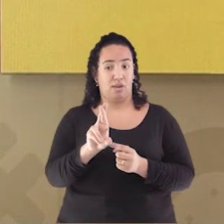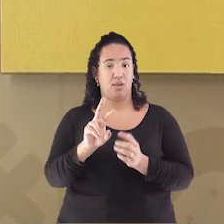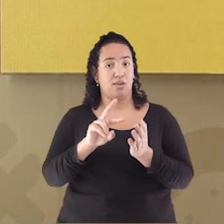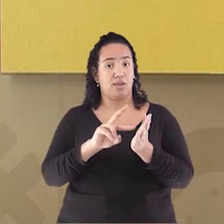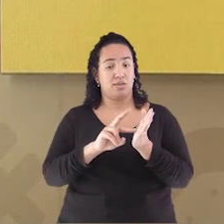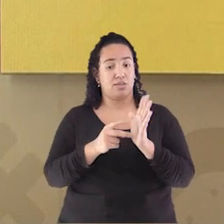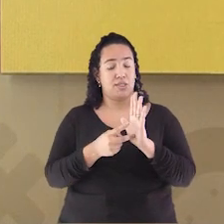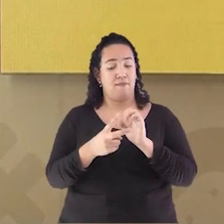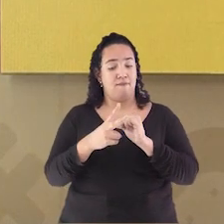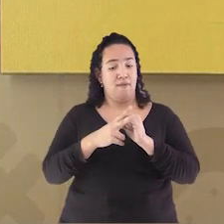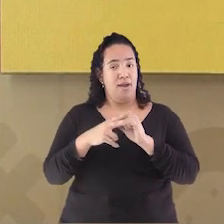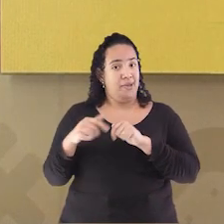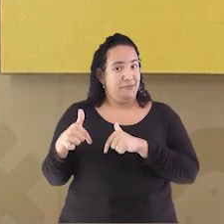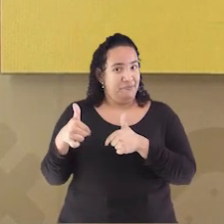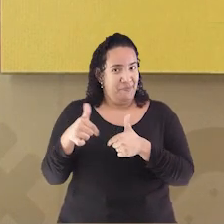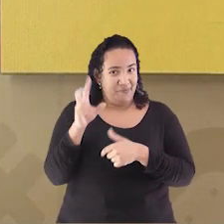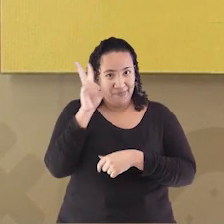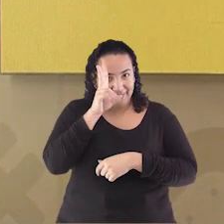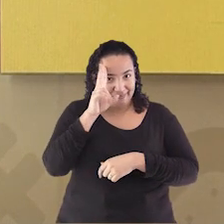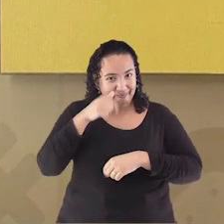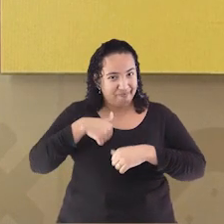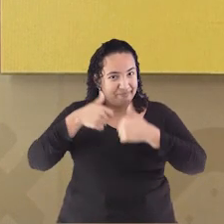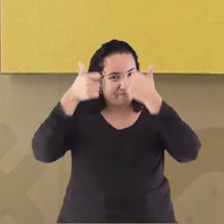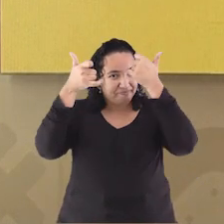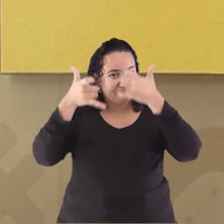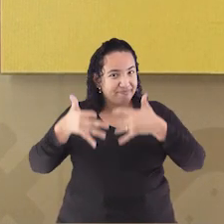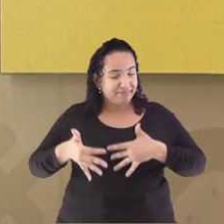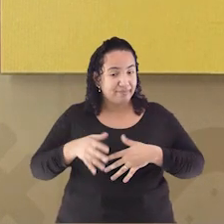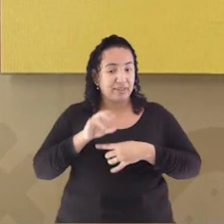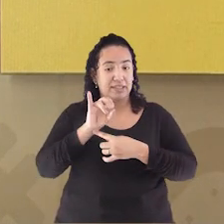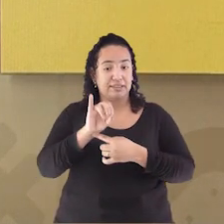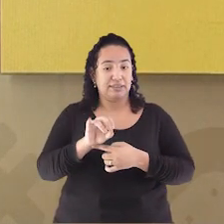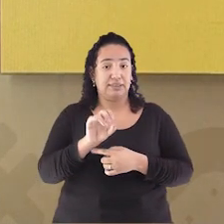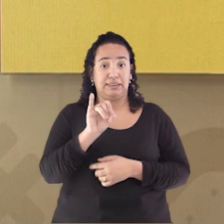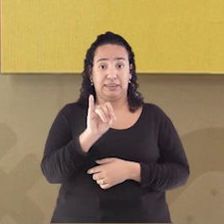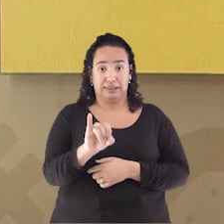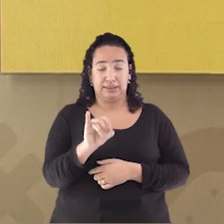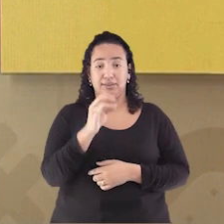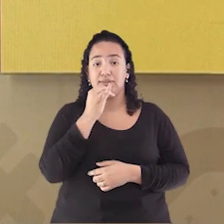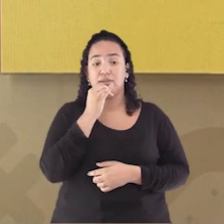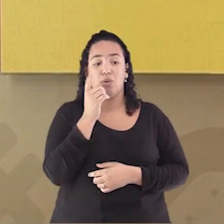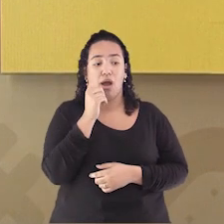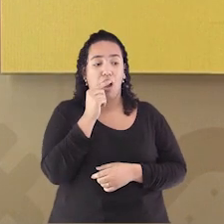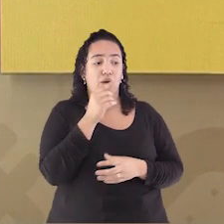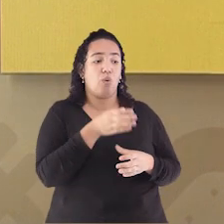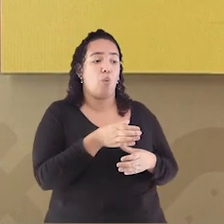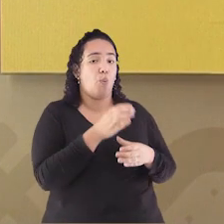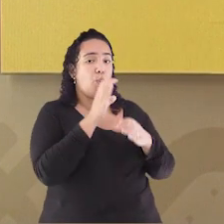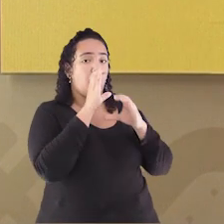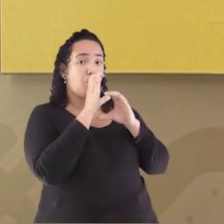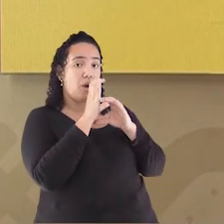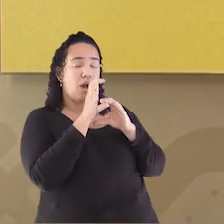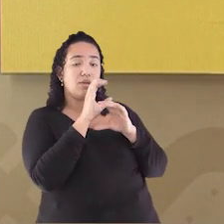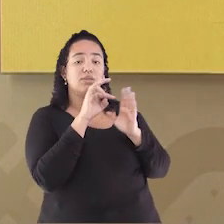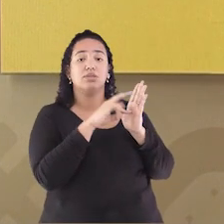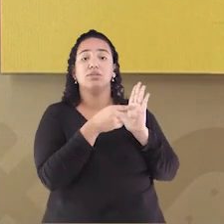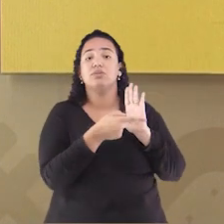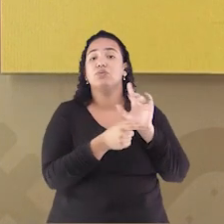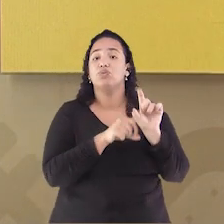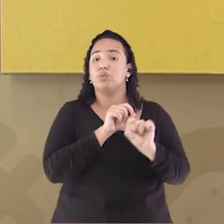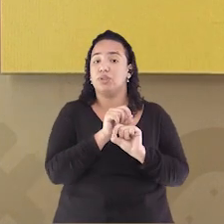ação Como expliquei Anteriormente Se eu Tomar Um copo D'água Estou